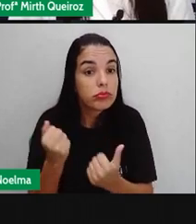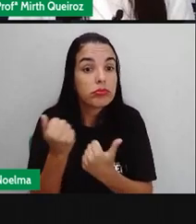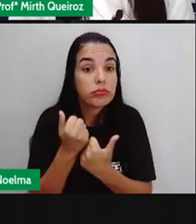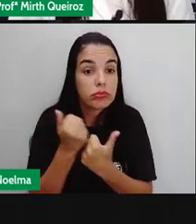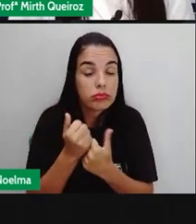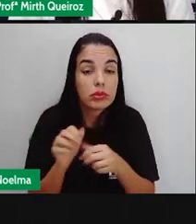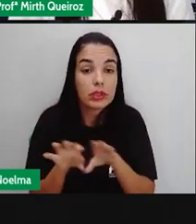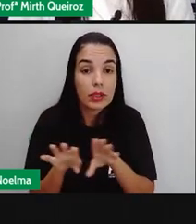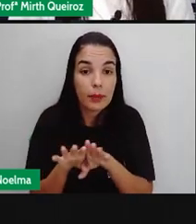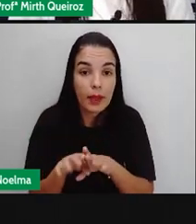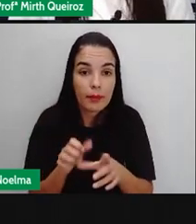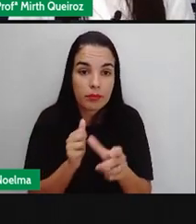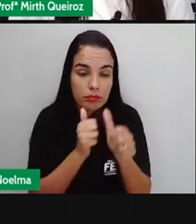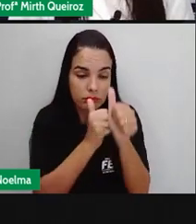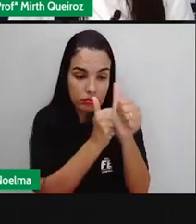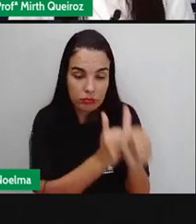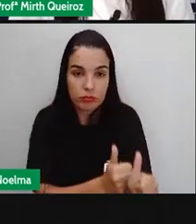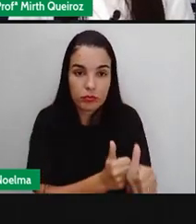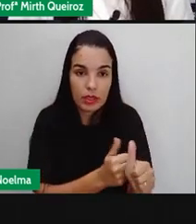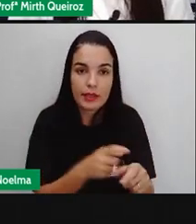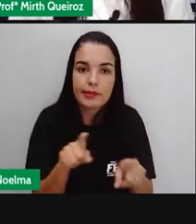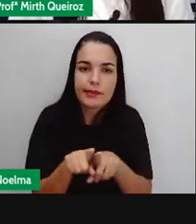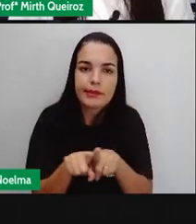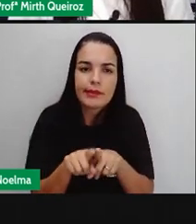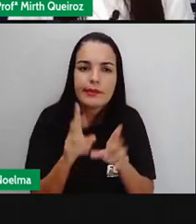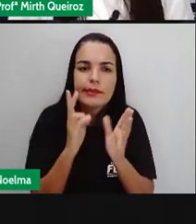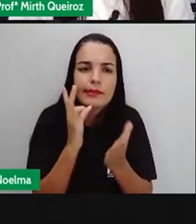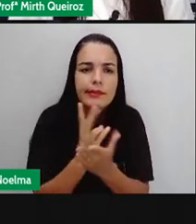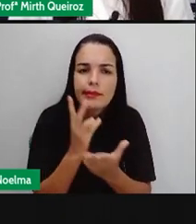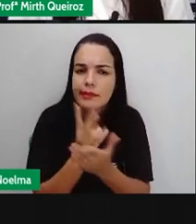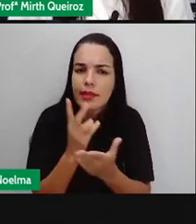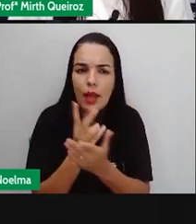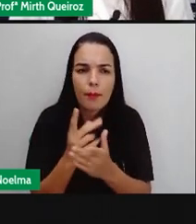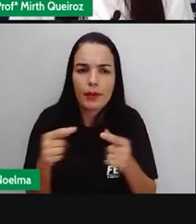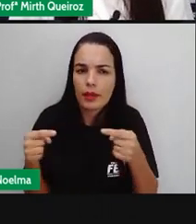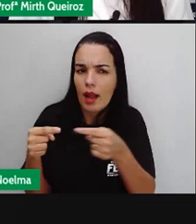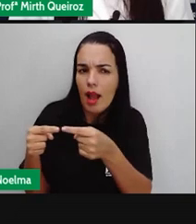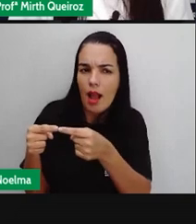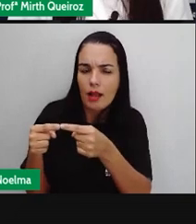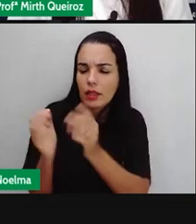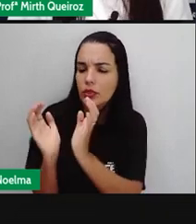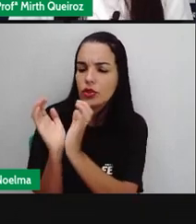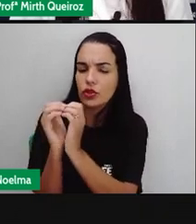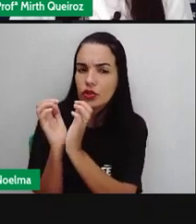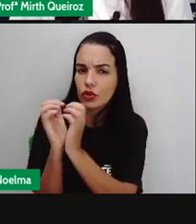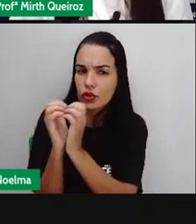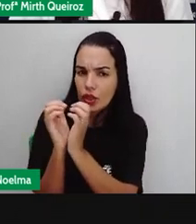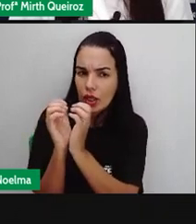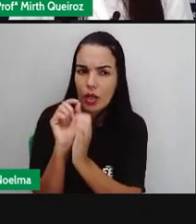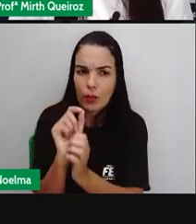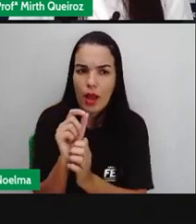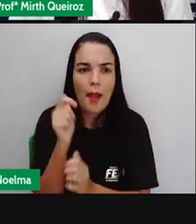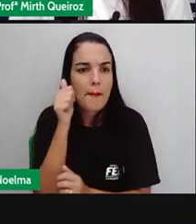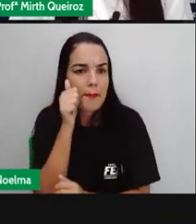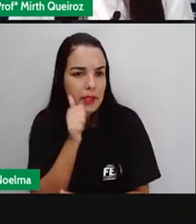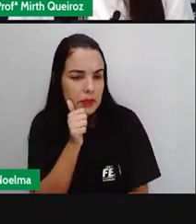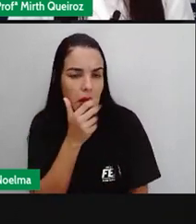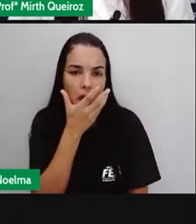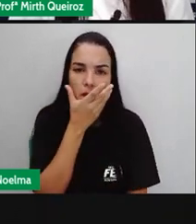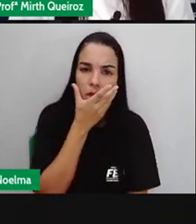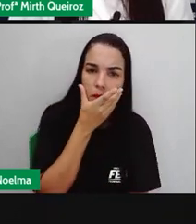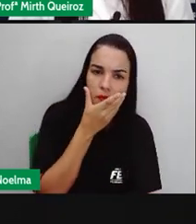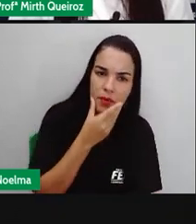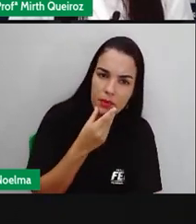Os termos que acompanham o substantivo devem estar de acordo com ele. Em gênero, masculino ou feminino, igual gato,